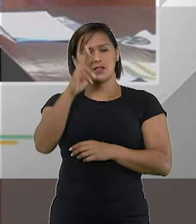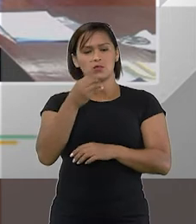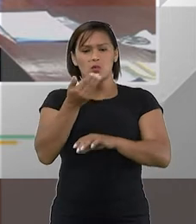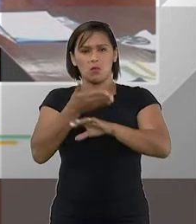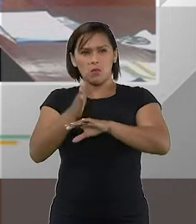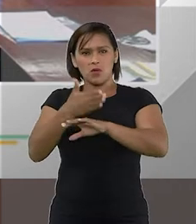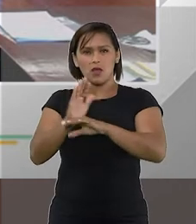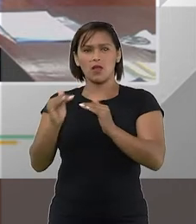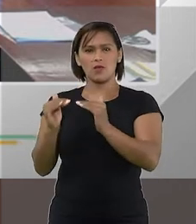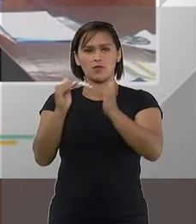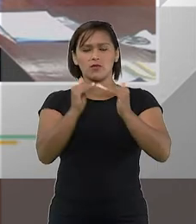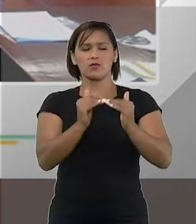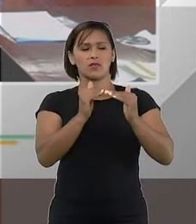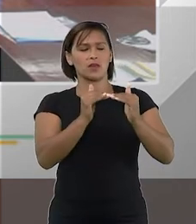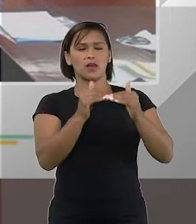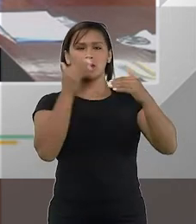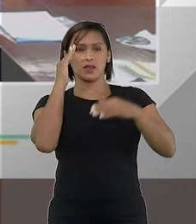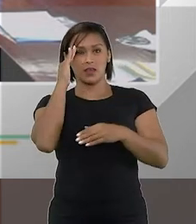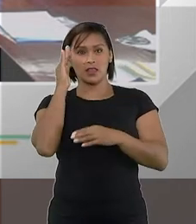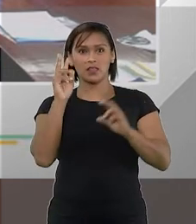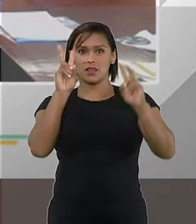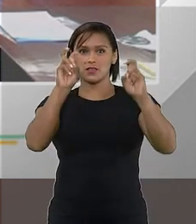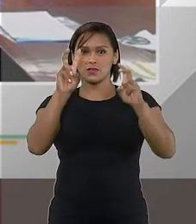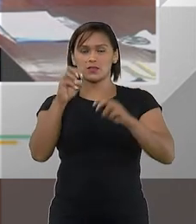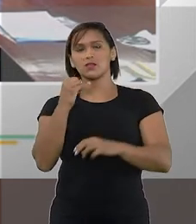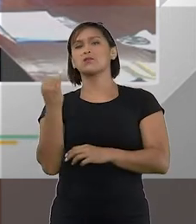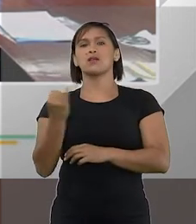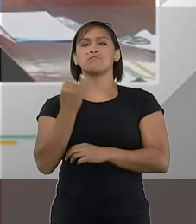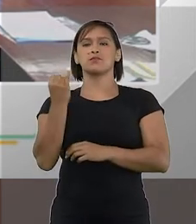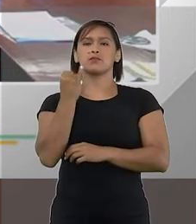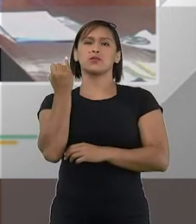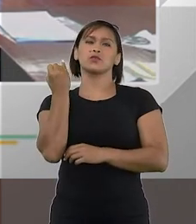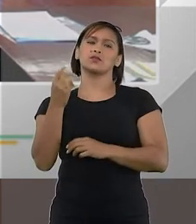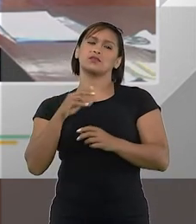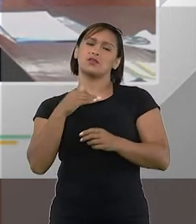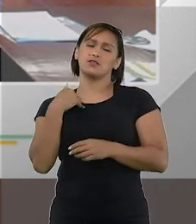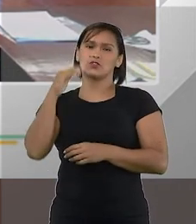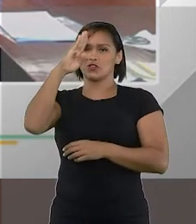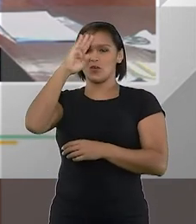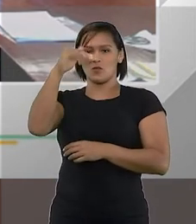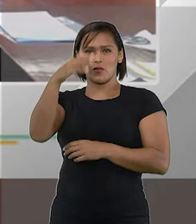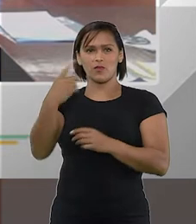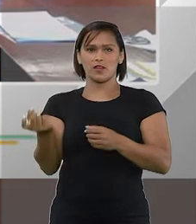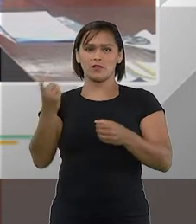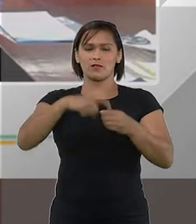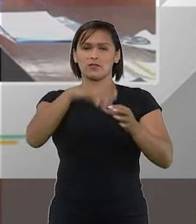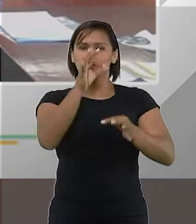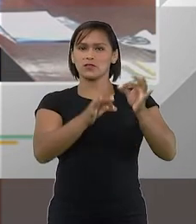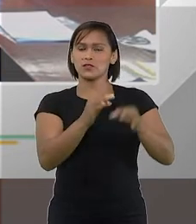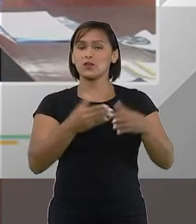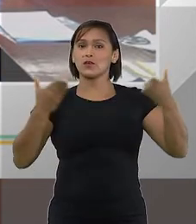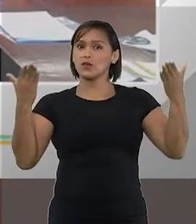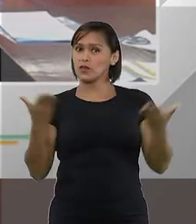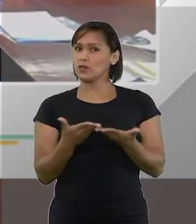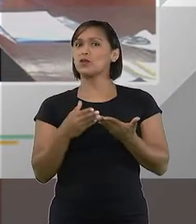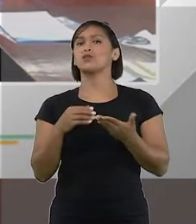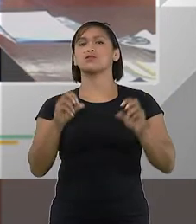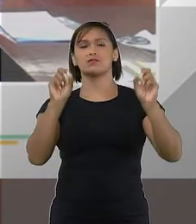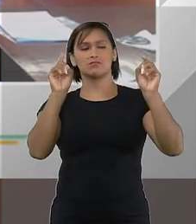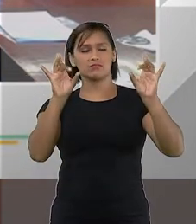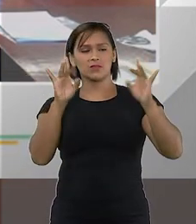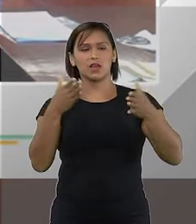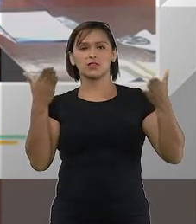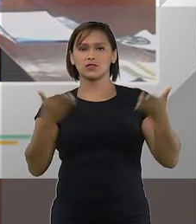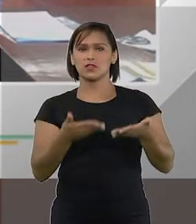qualificado, ligado ao tema, é extremamente fundamental para sucesso da recuperação judicial. judicial e hoje mais ainda,